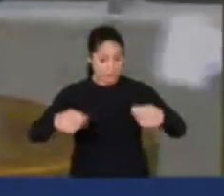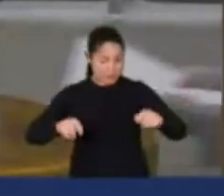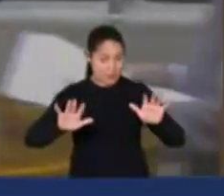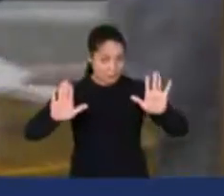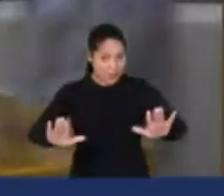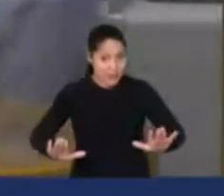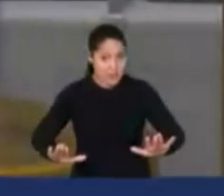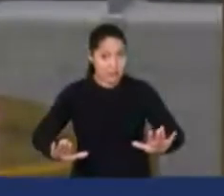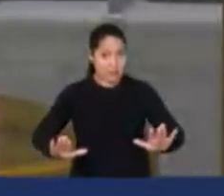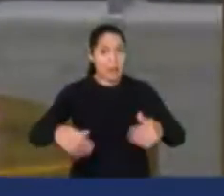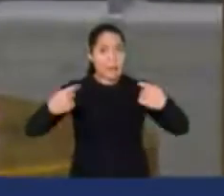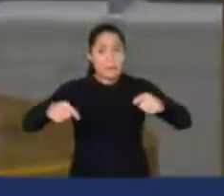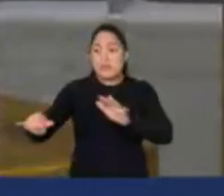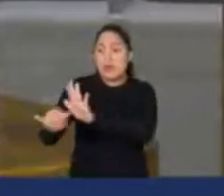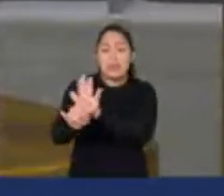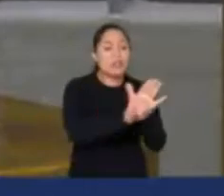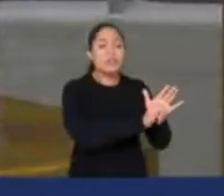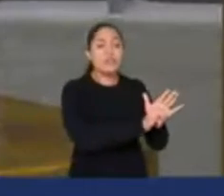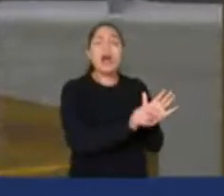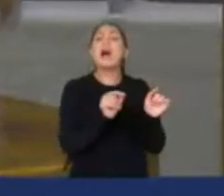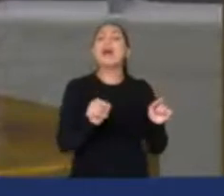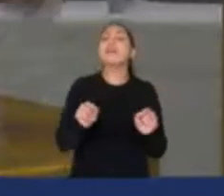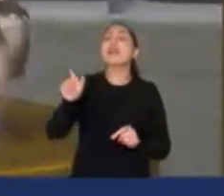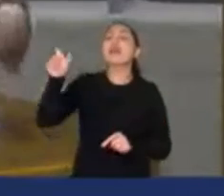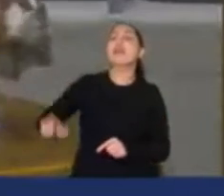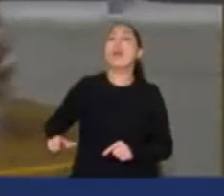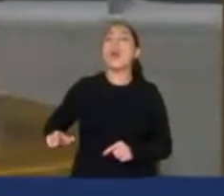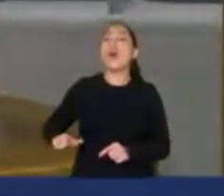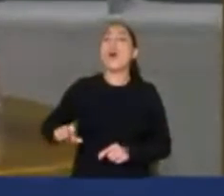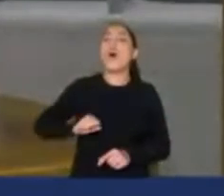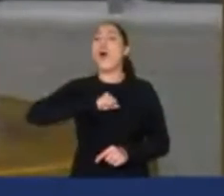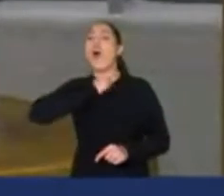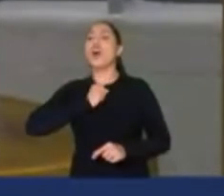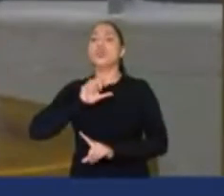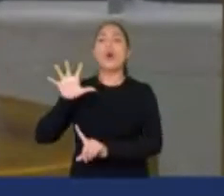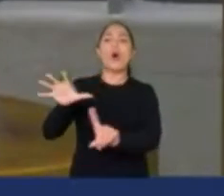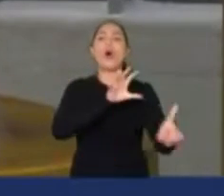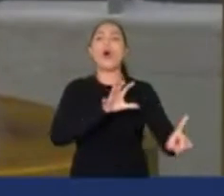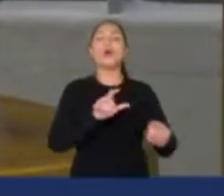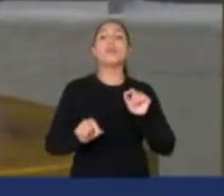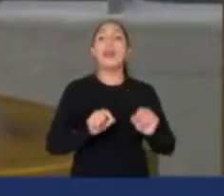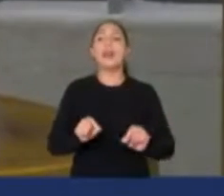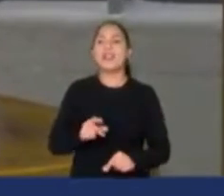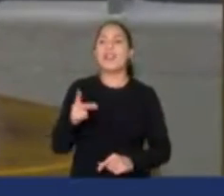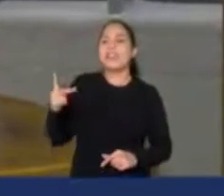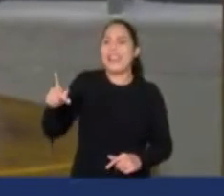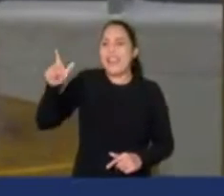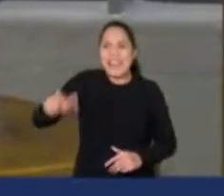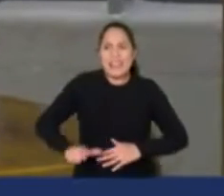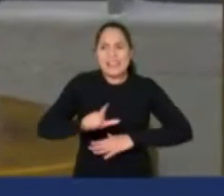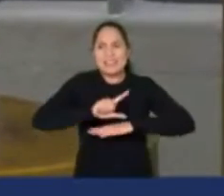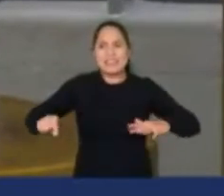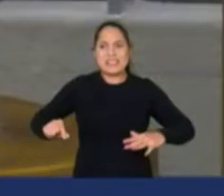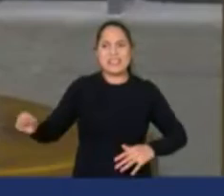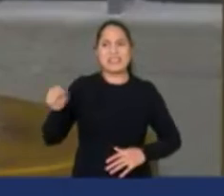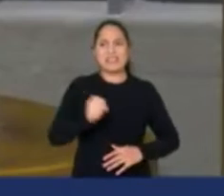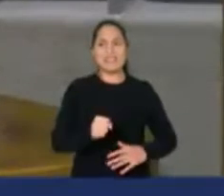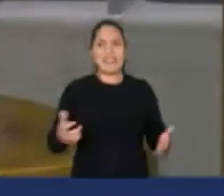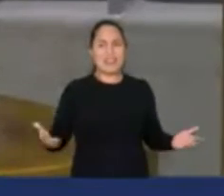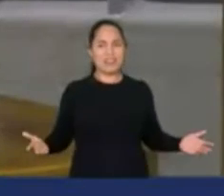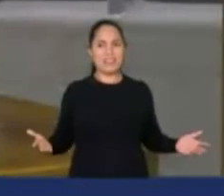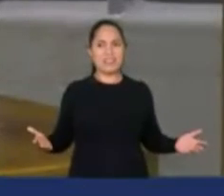que tem alguém que estimula o ódio. E esse alguém está no Palácio do Planalto. É preciso um pronunciamento veemente.